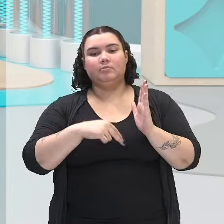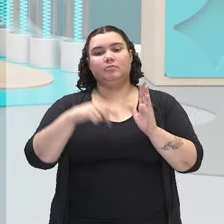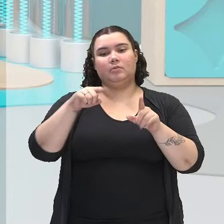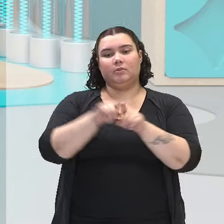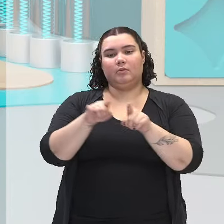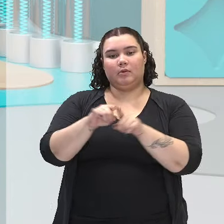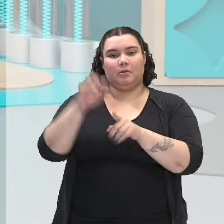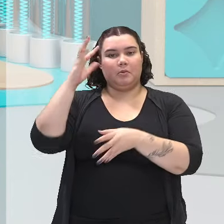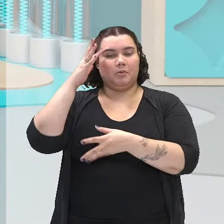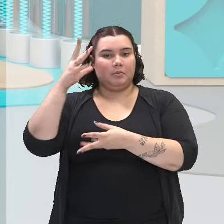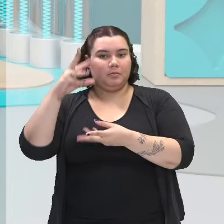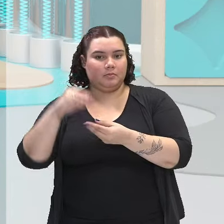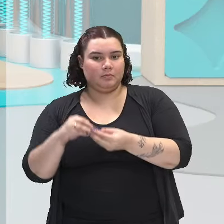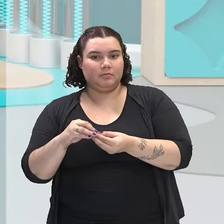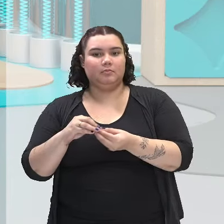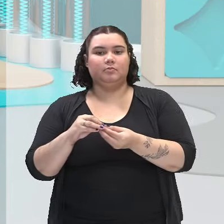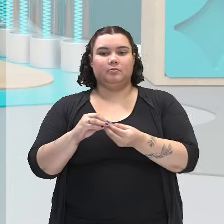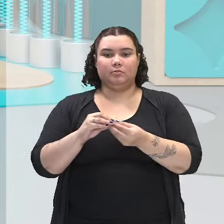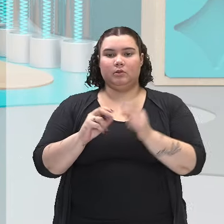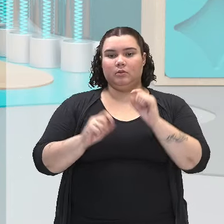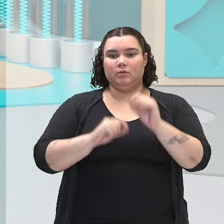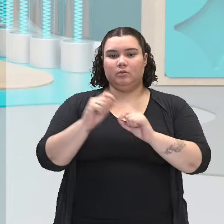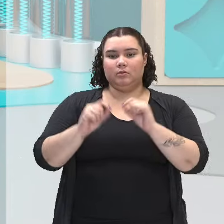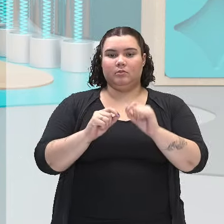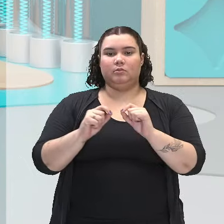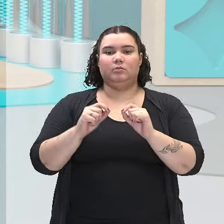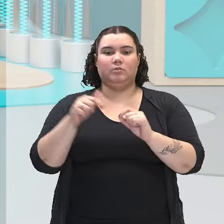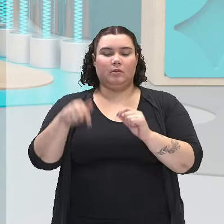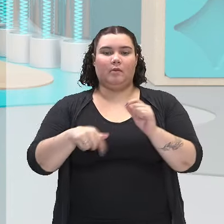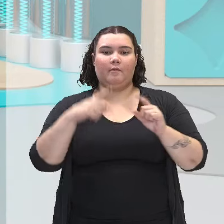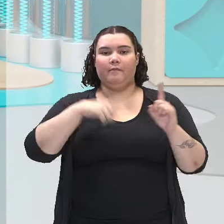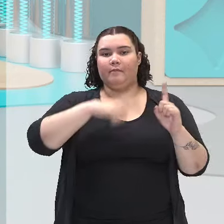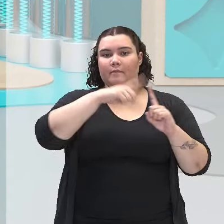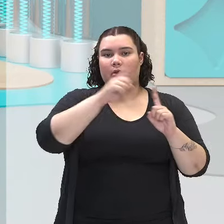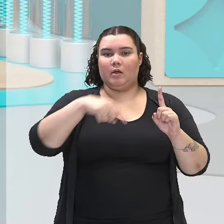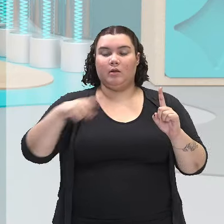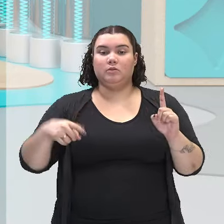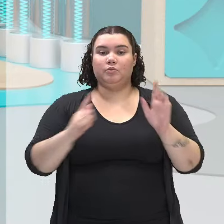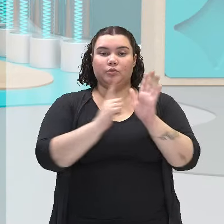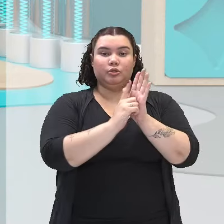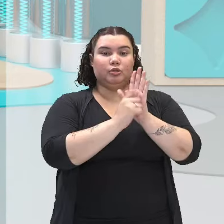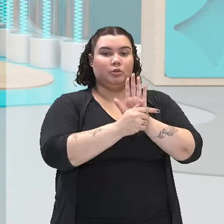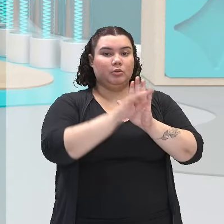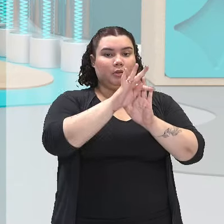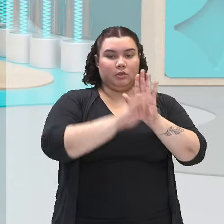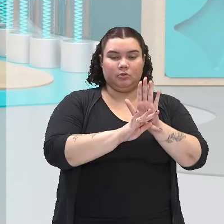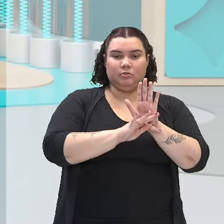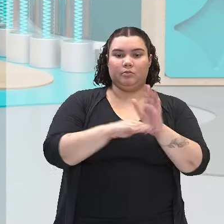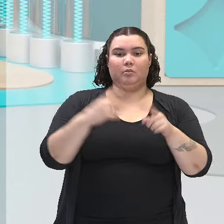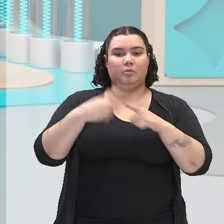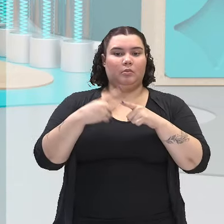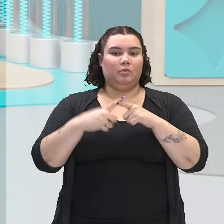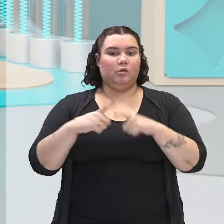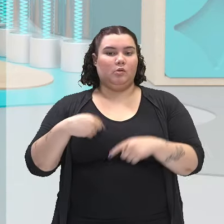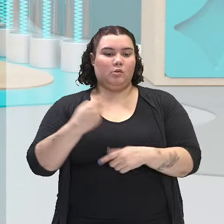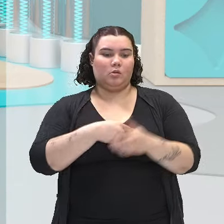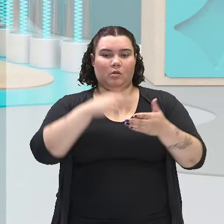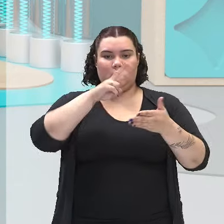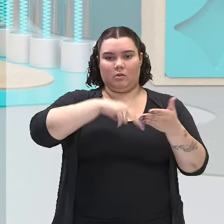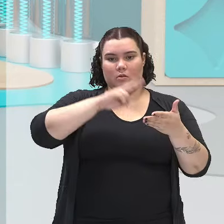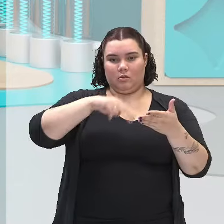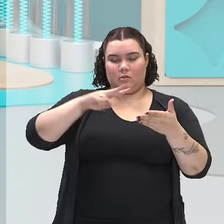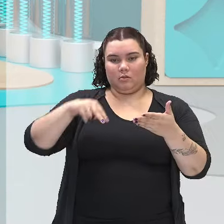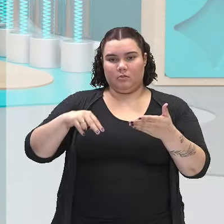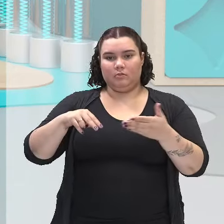interpretação dessa variação de gênero, porque ao lermos, o